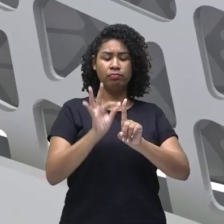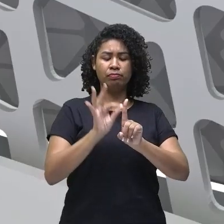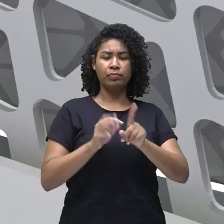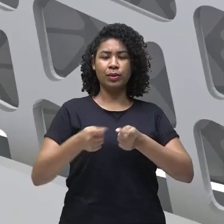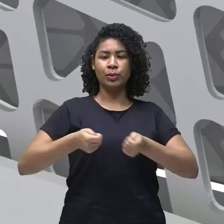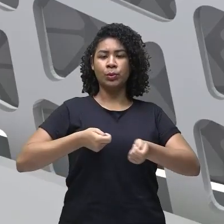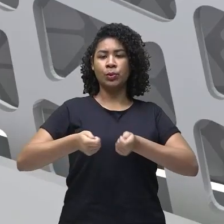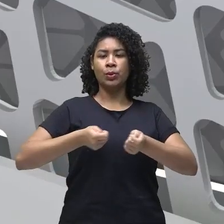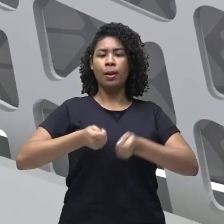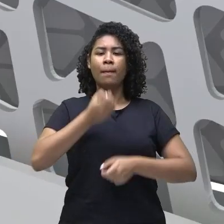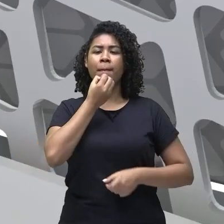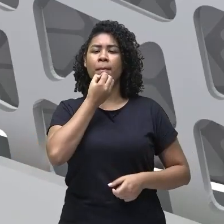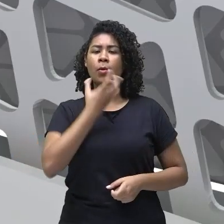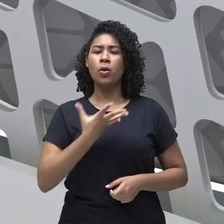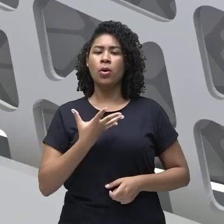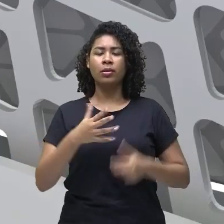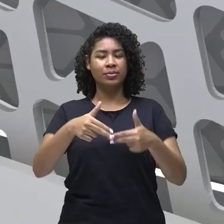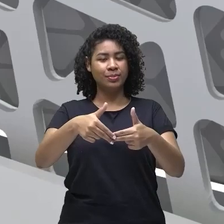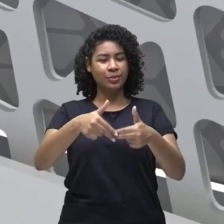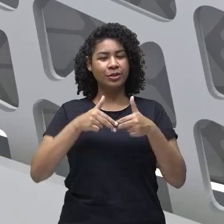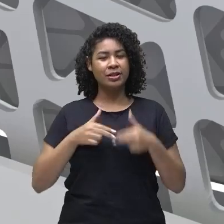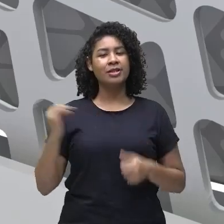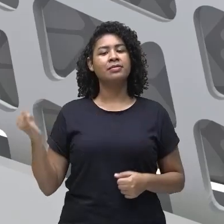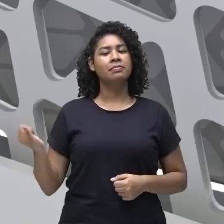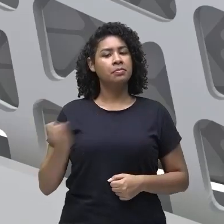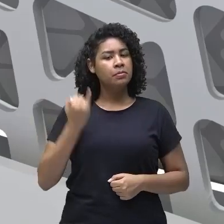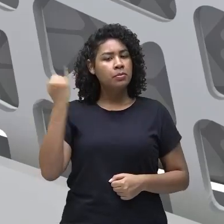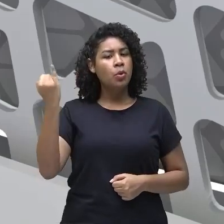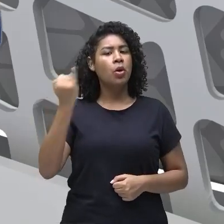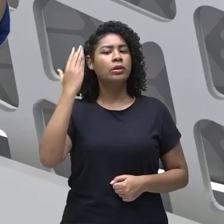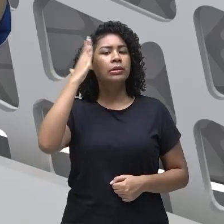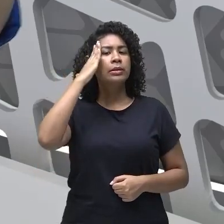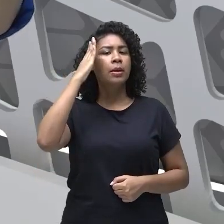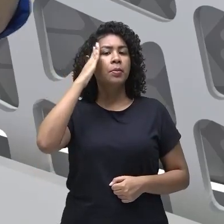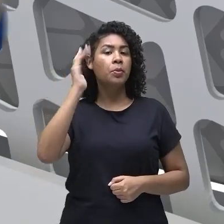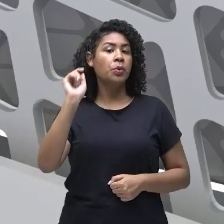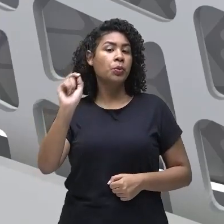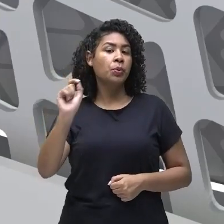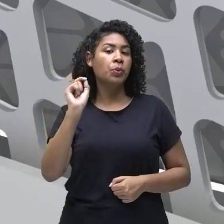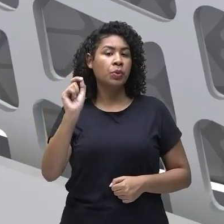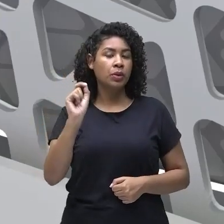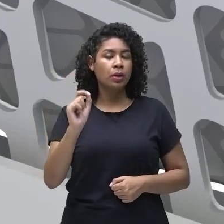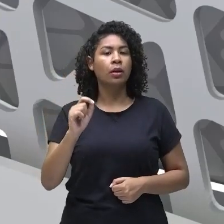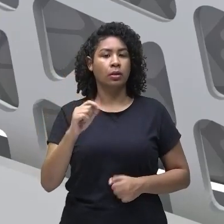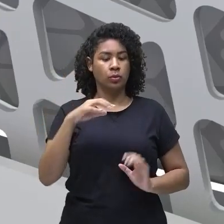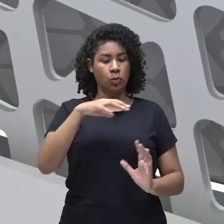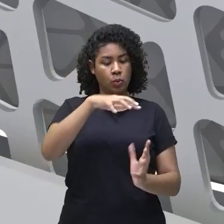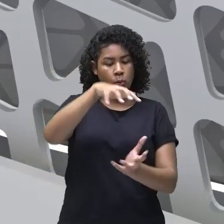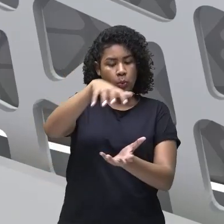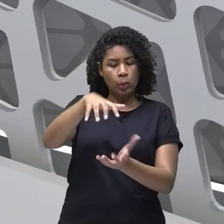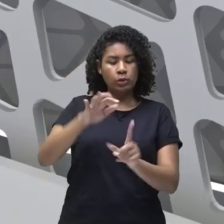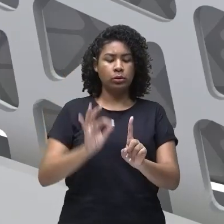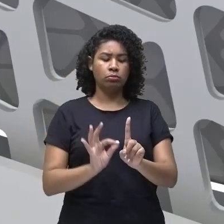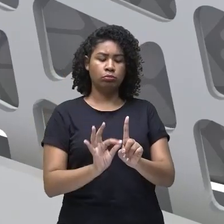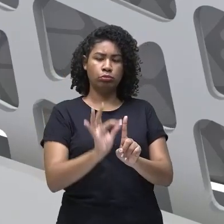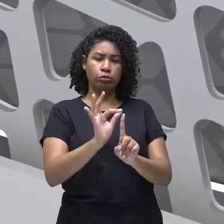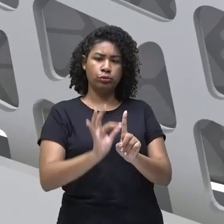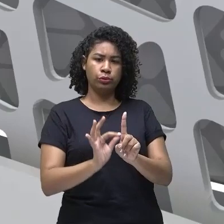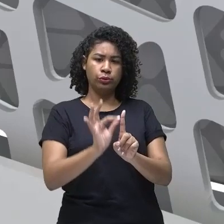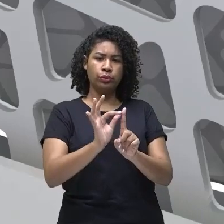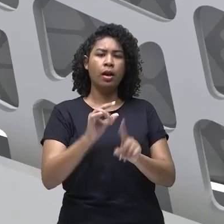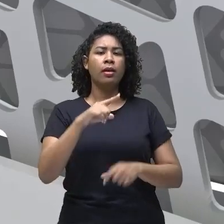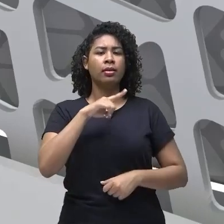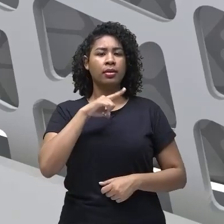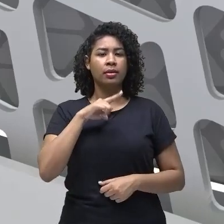planeta. É importantíssimo saber que o nosso planeta tem uma temperatura e essa temperatura é que é